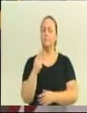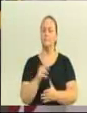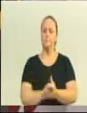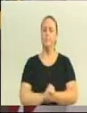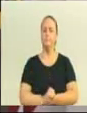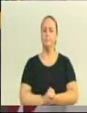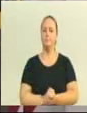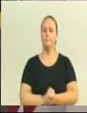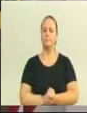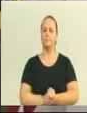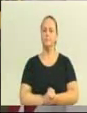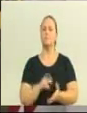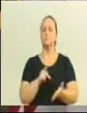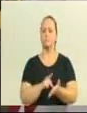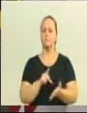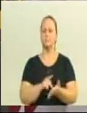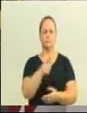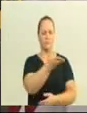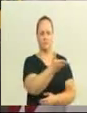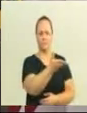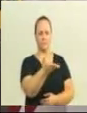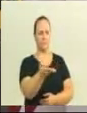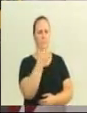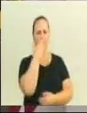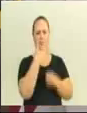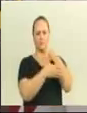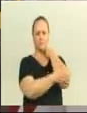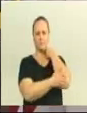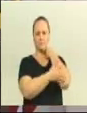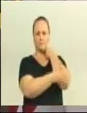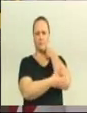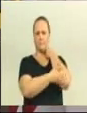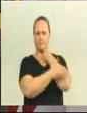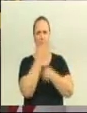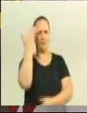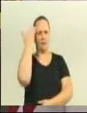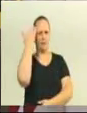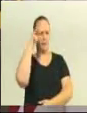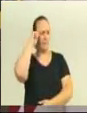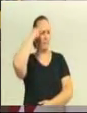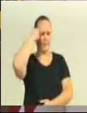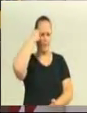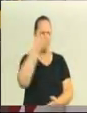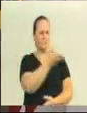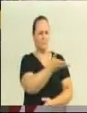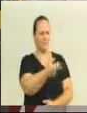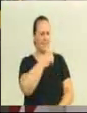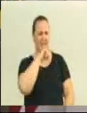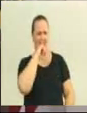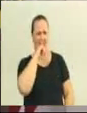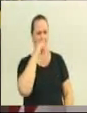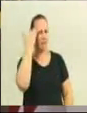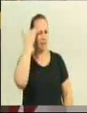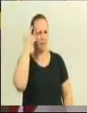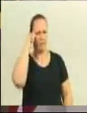A ciumeira dos meus cabelos negros, mato de inveja, como eu diria